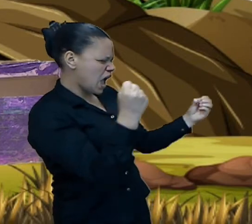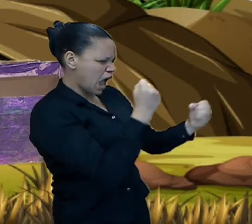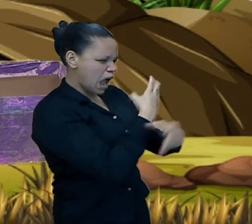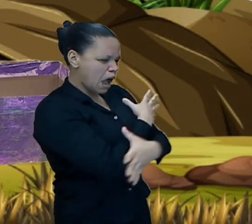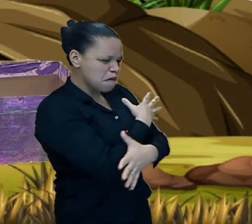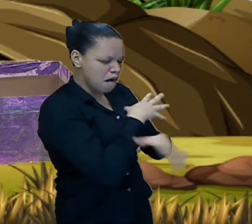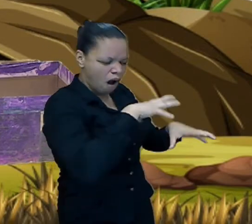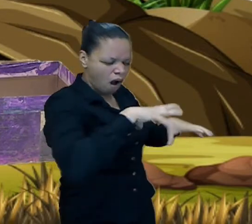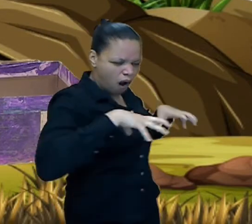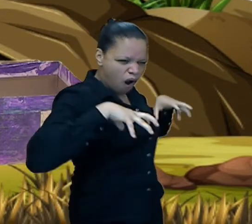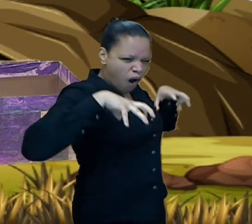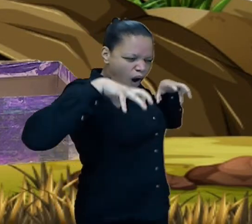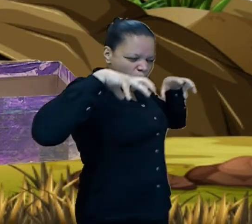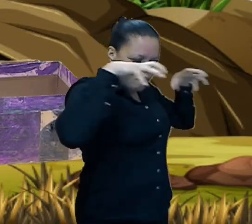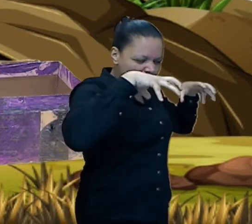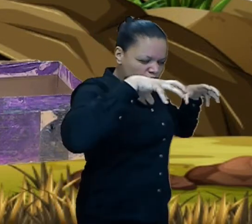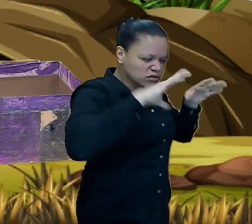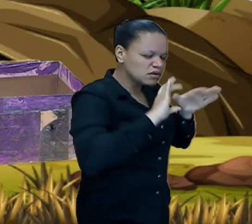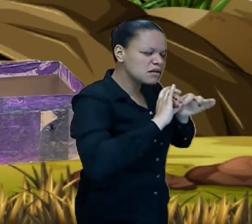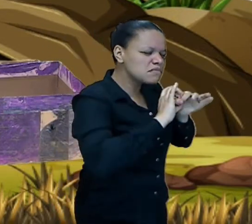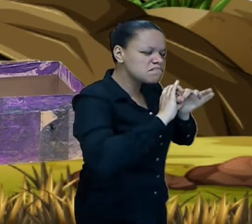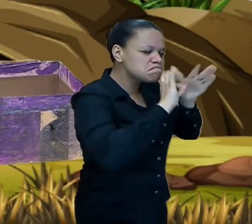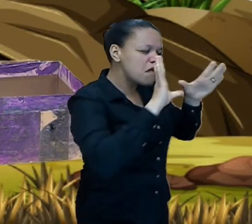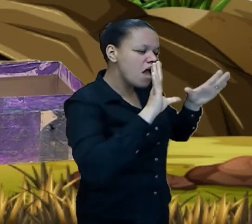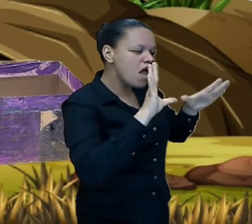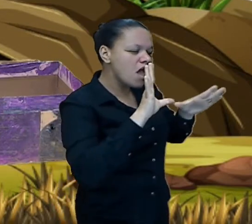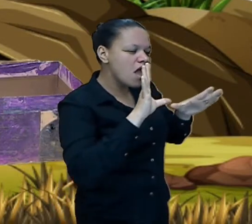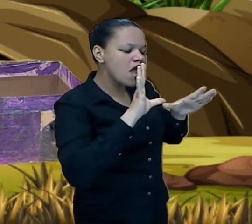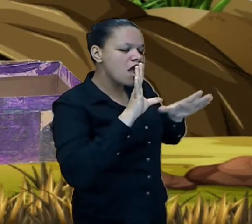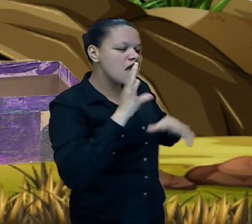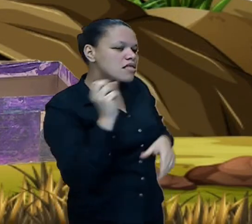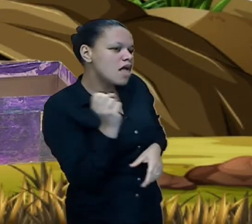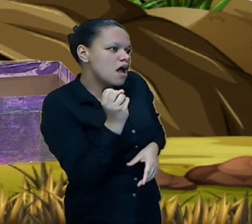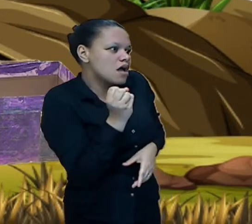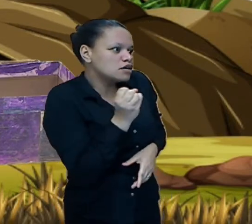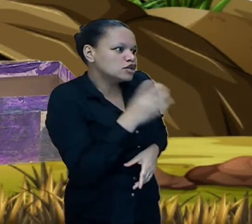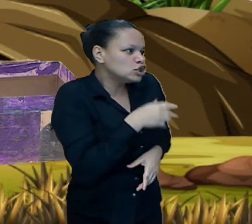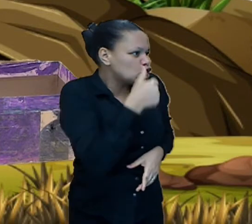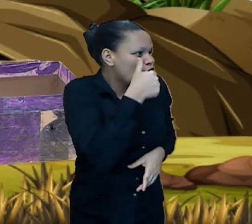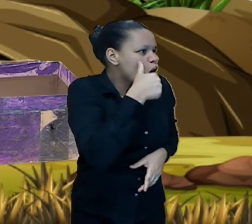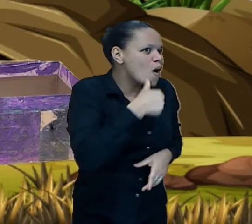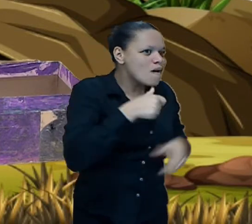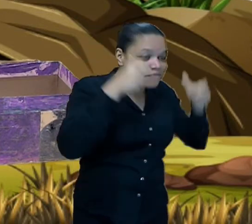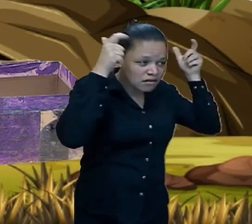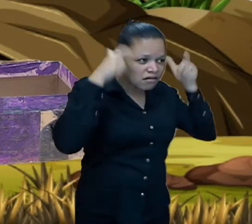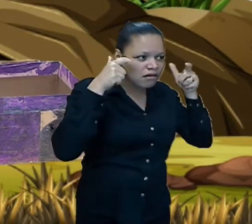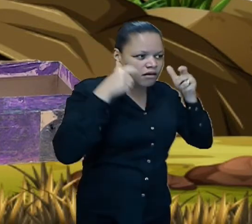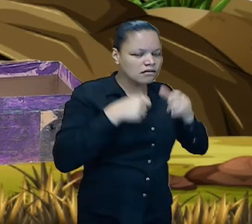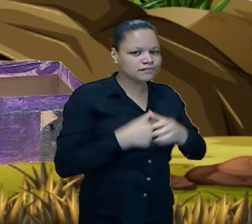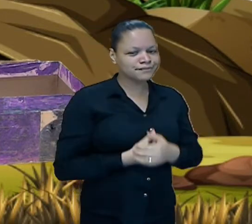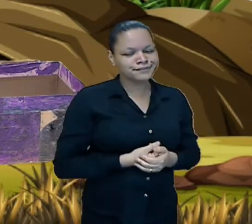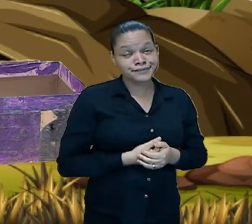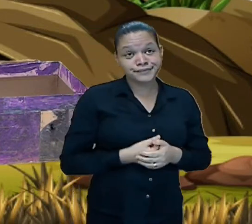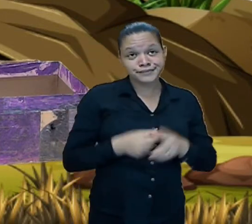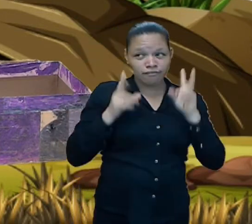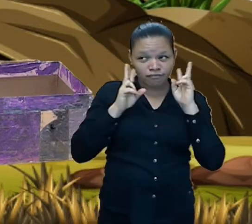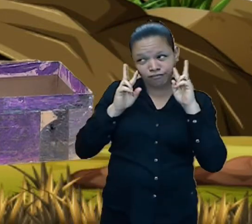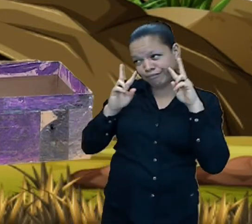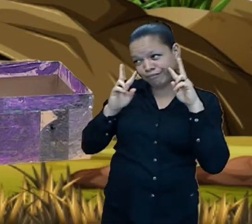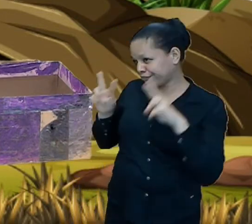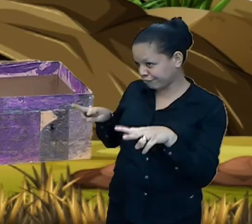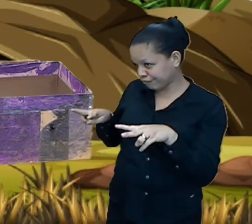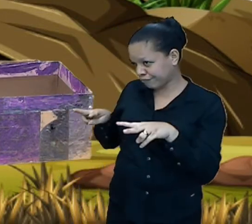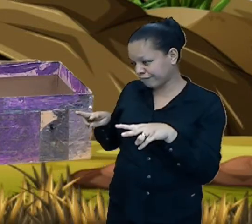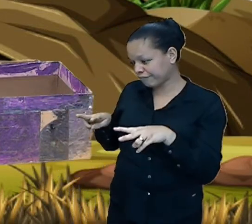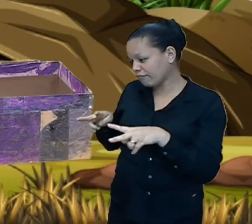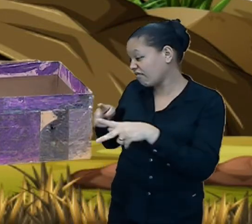liberte a princesa a princesa olhou para ele e disse ei mocinho por acaso eu